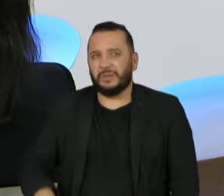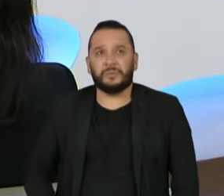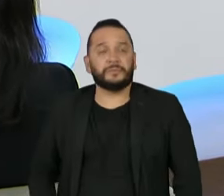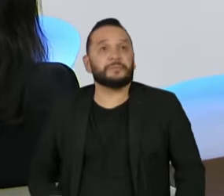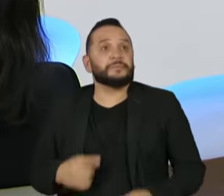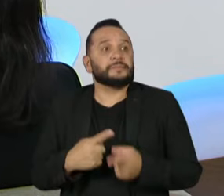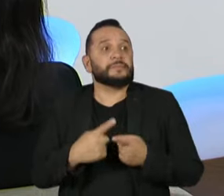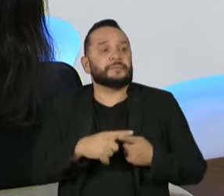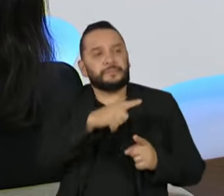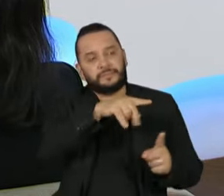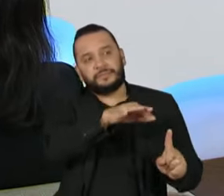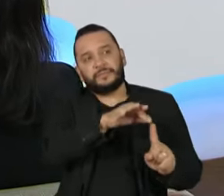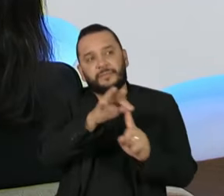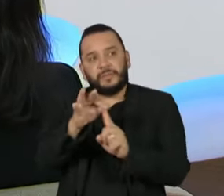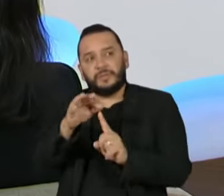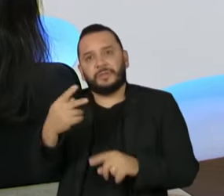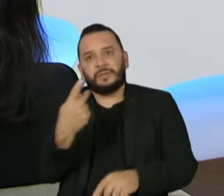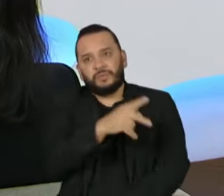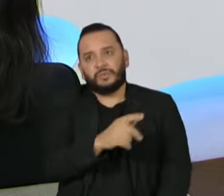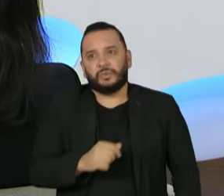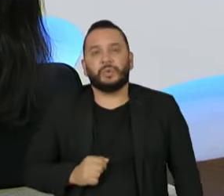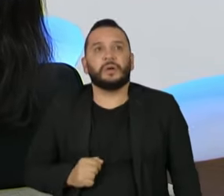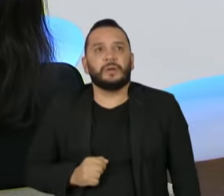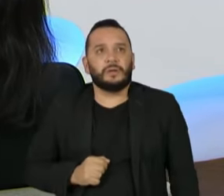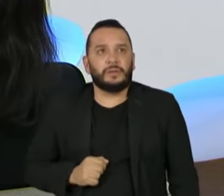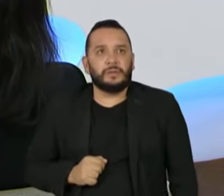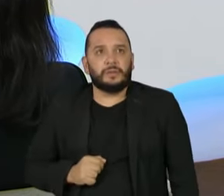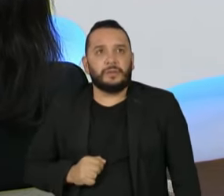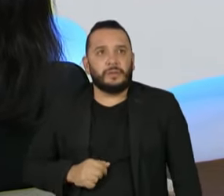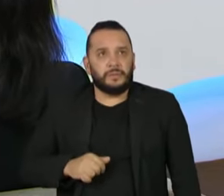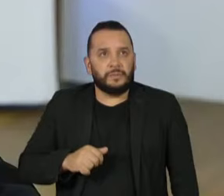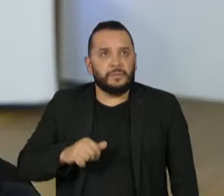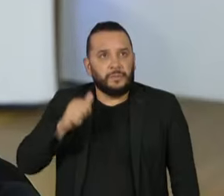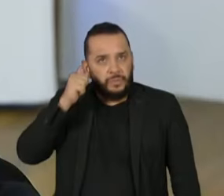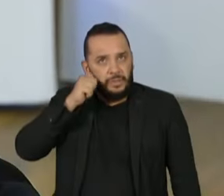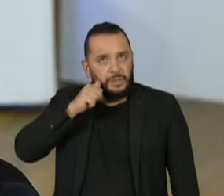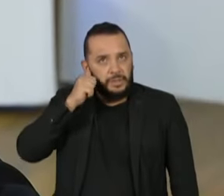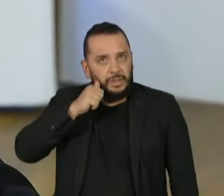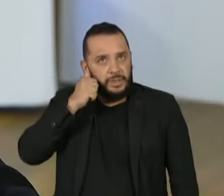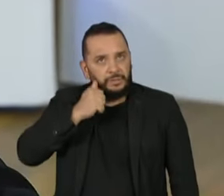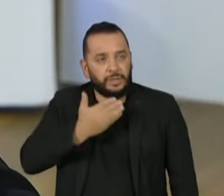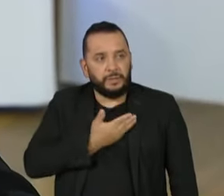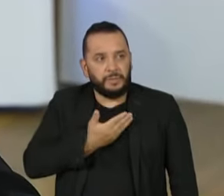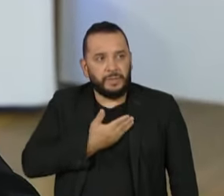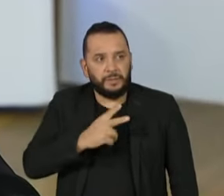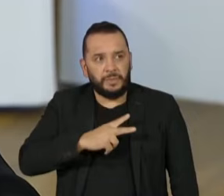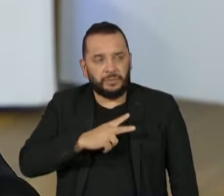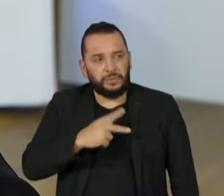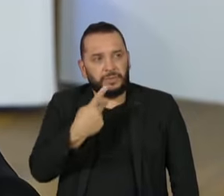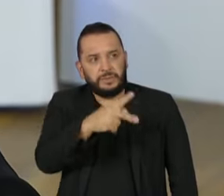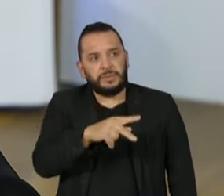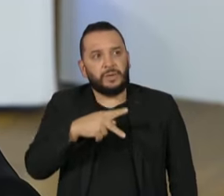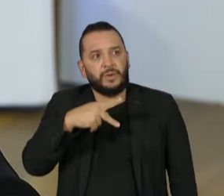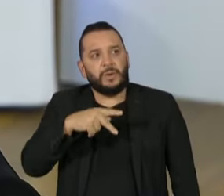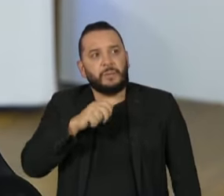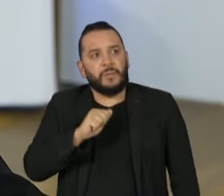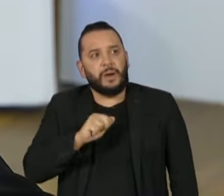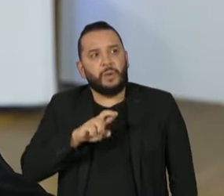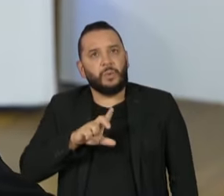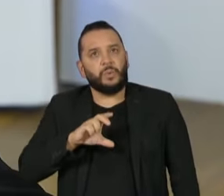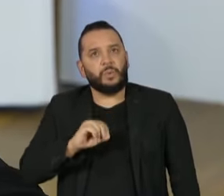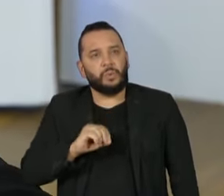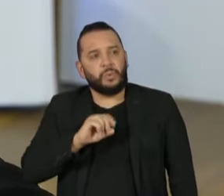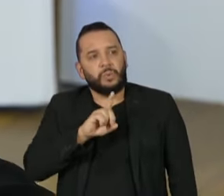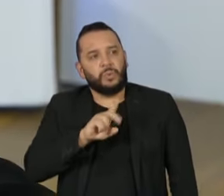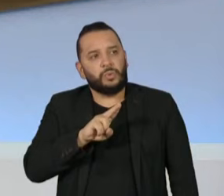indicação sua, na verdade, ela é mulher de um amigo pessoal seu, né? O deputado Paulo Duarte, que